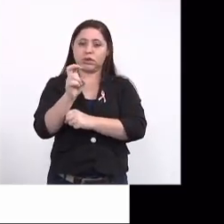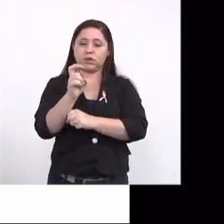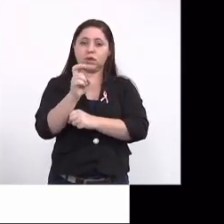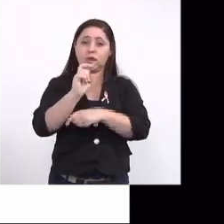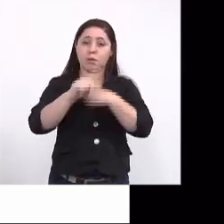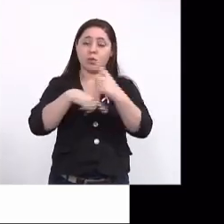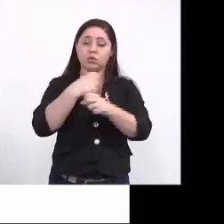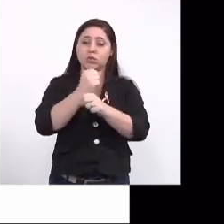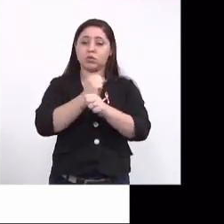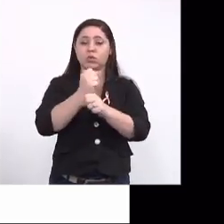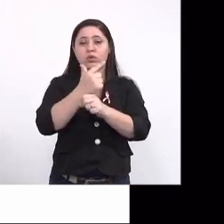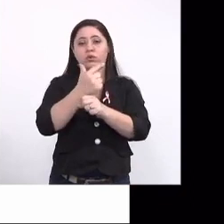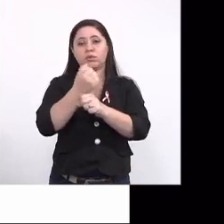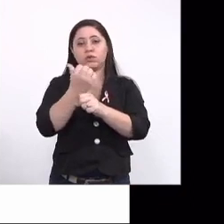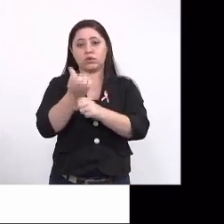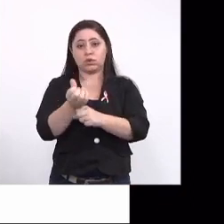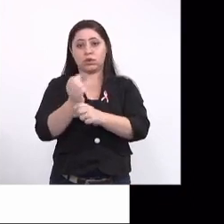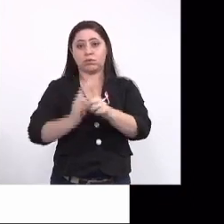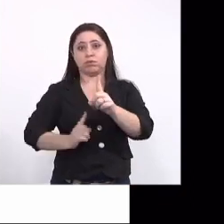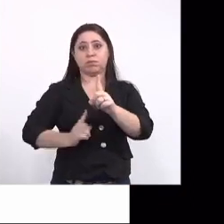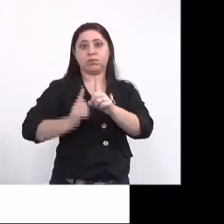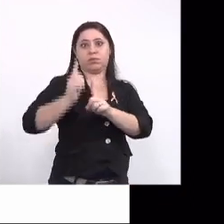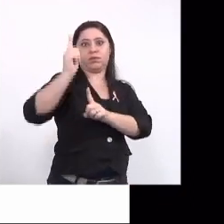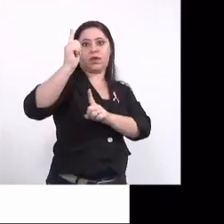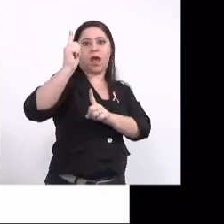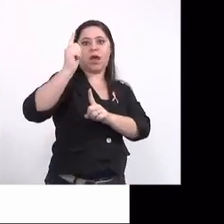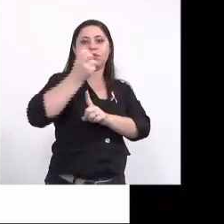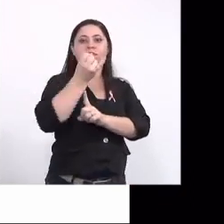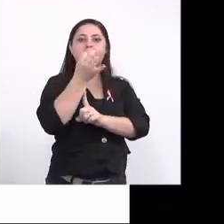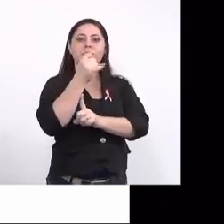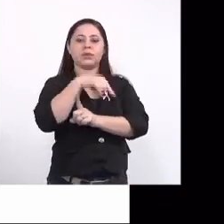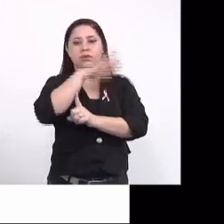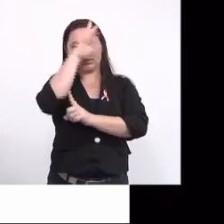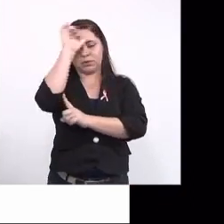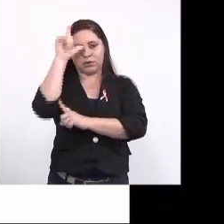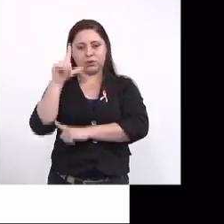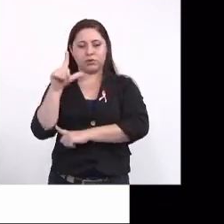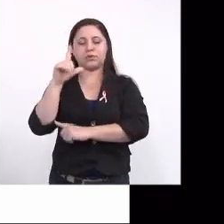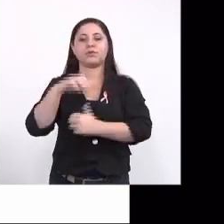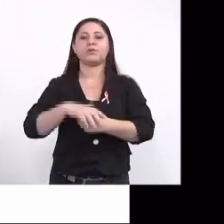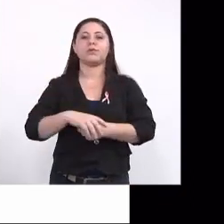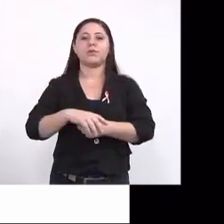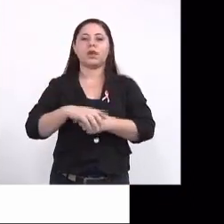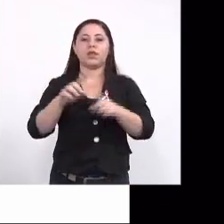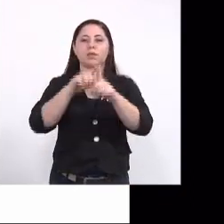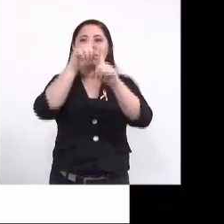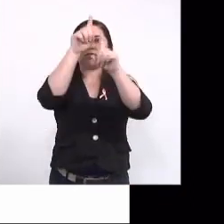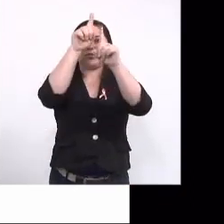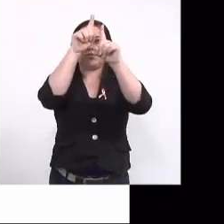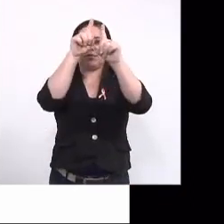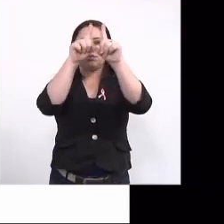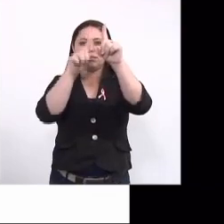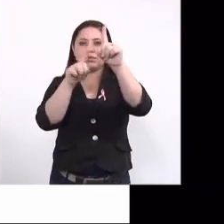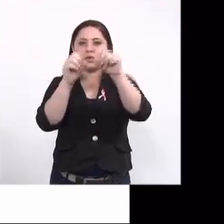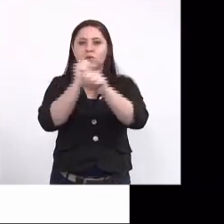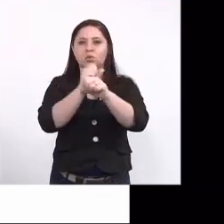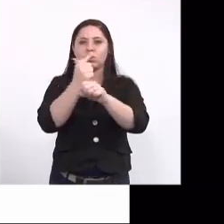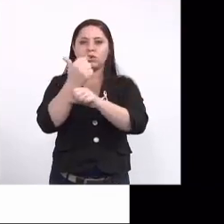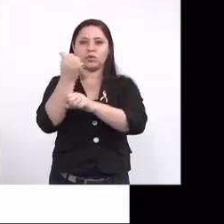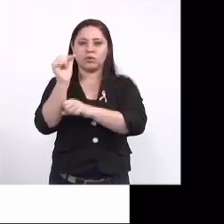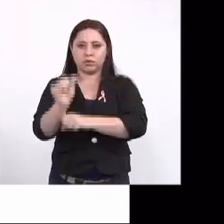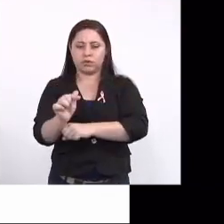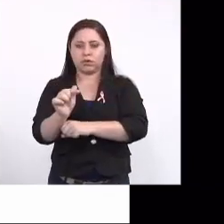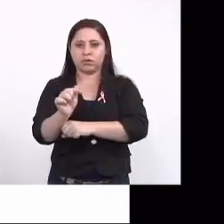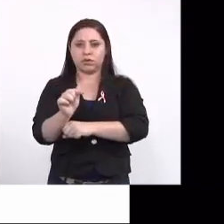Em 2016, tivemos o pico, que foi o número maior de casos aqui no Mato Grosso do Sul, com uma queda em 2017. E